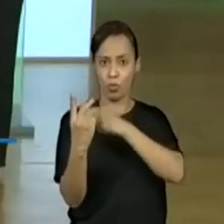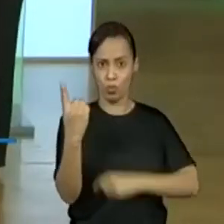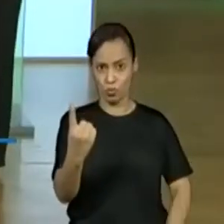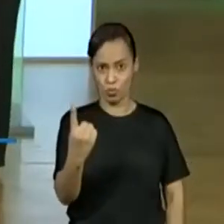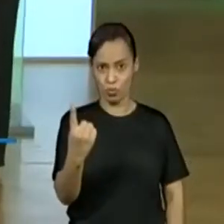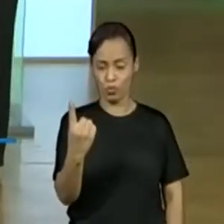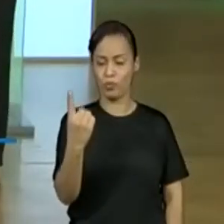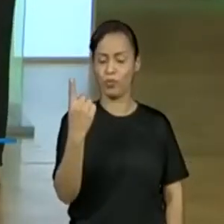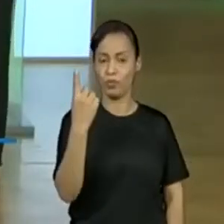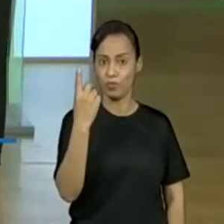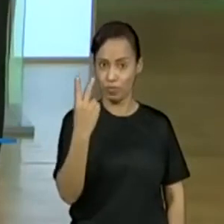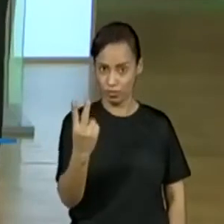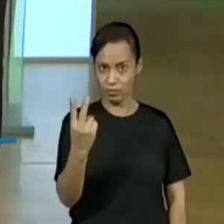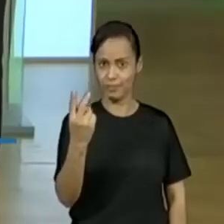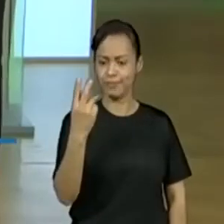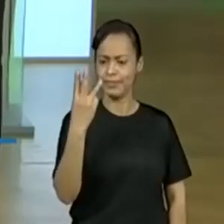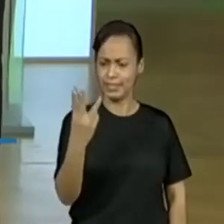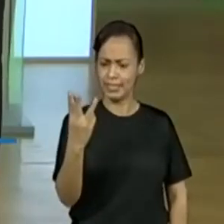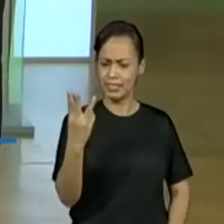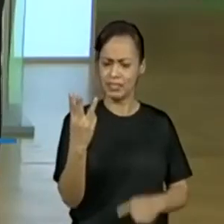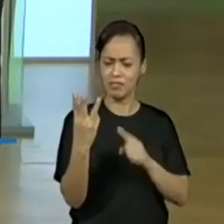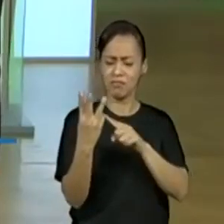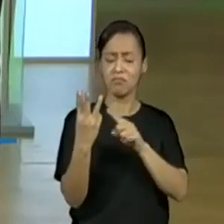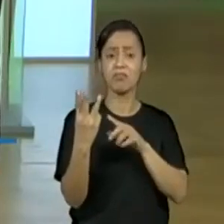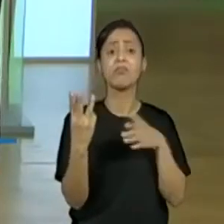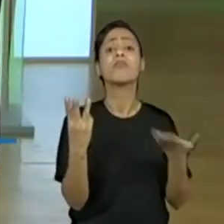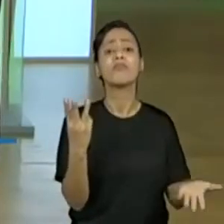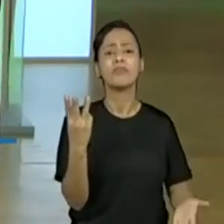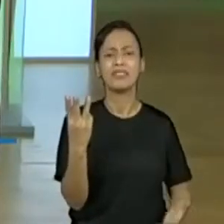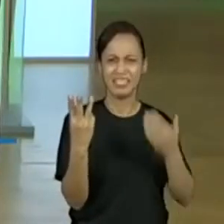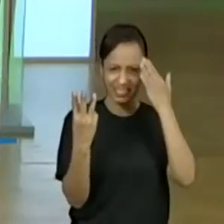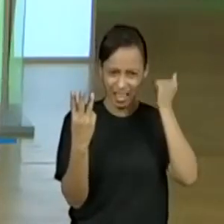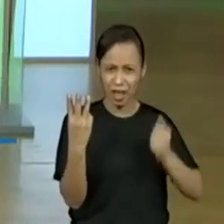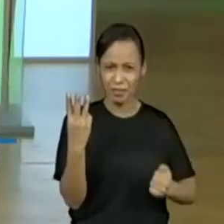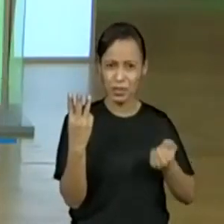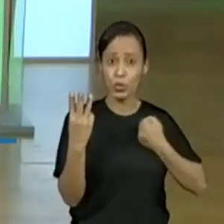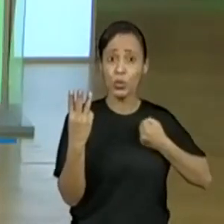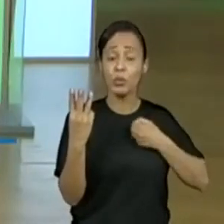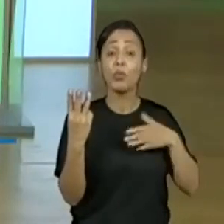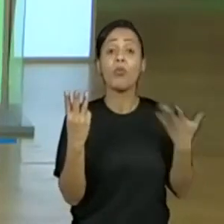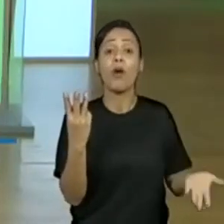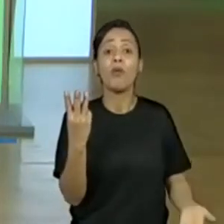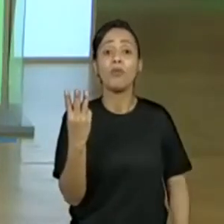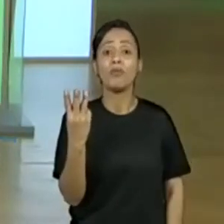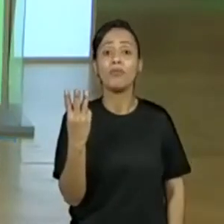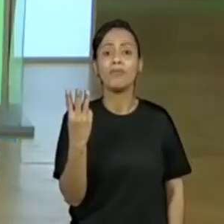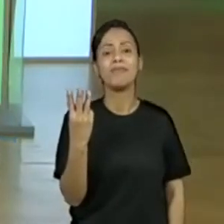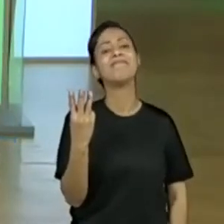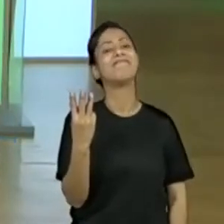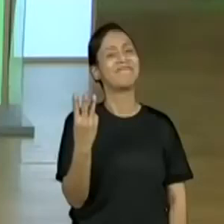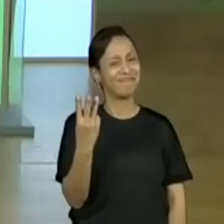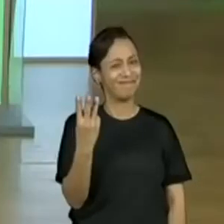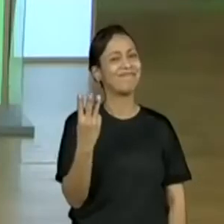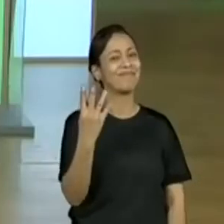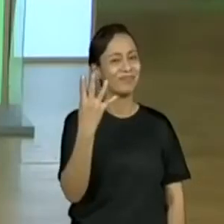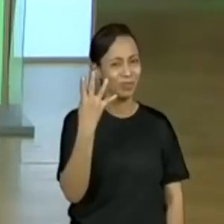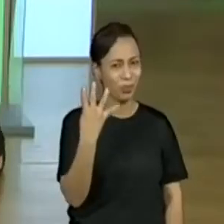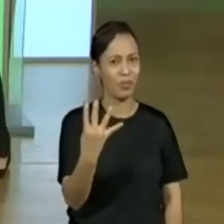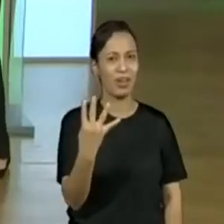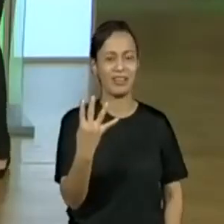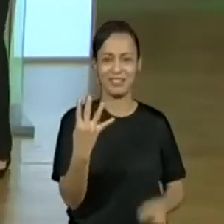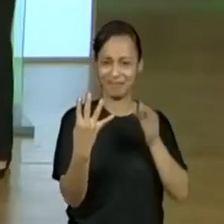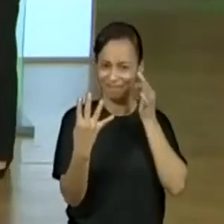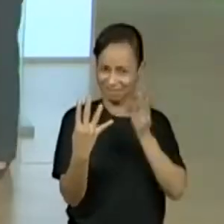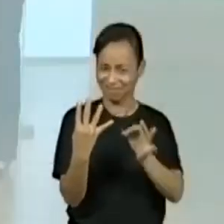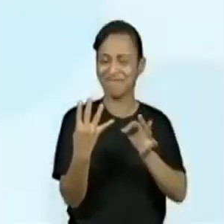2, 3. A gente sabe, então, que o próximo número progenou é o número 4. É o número